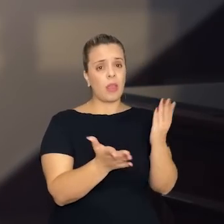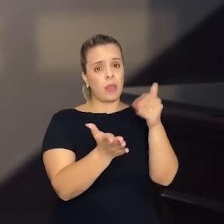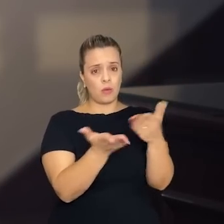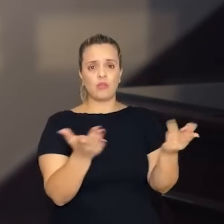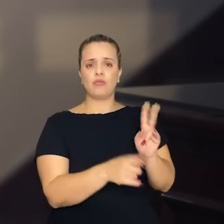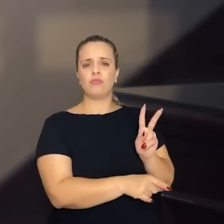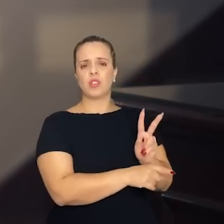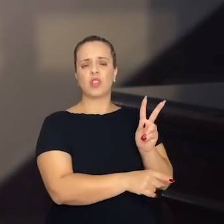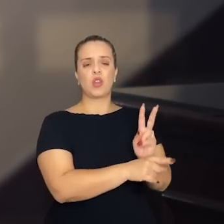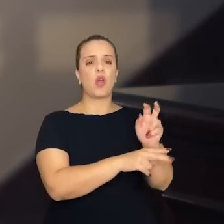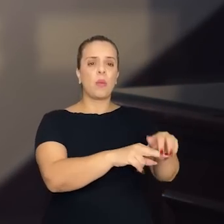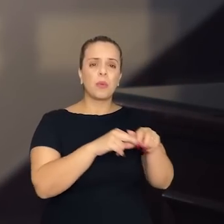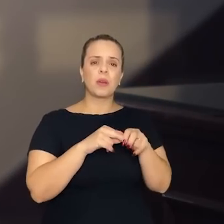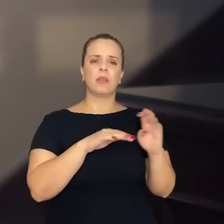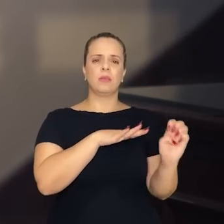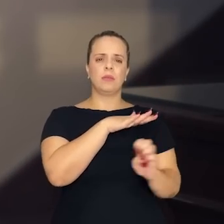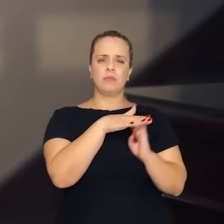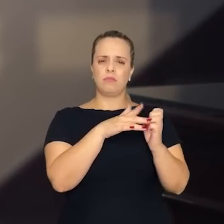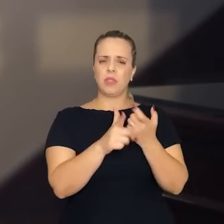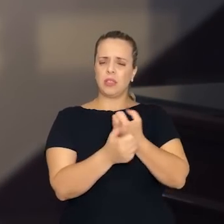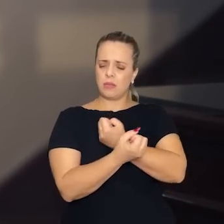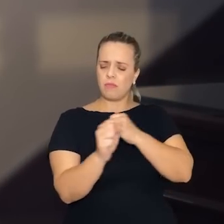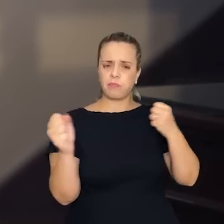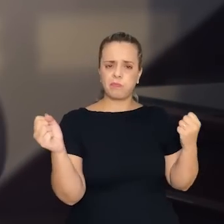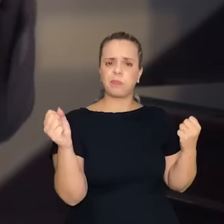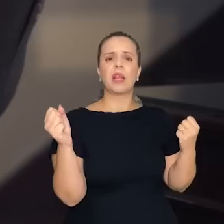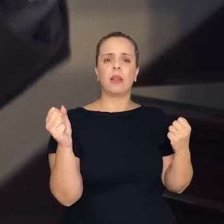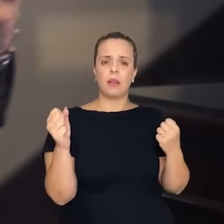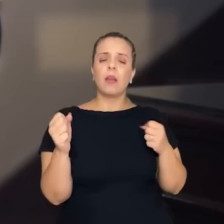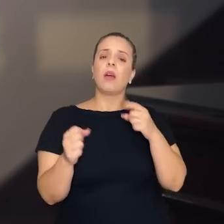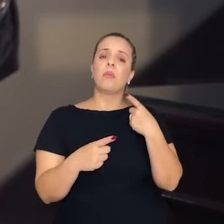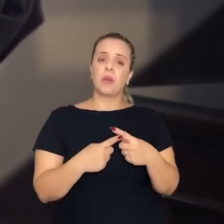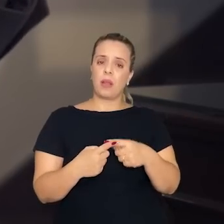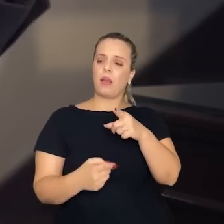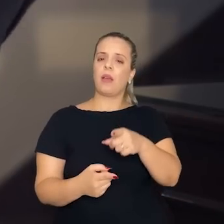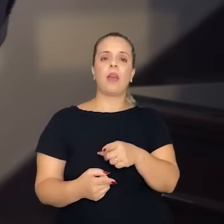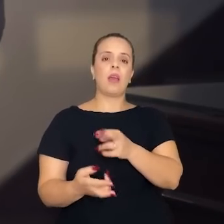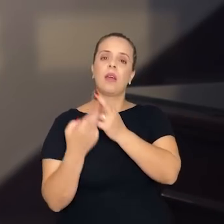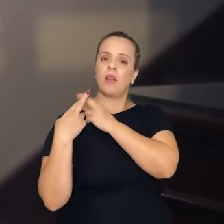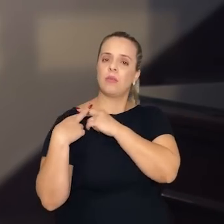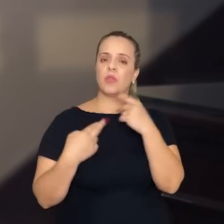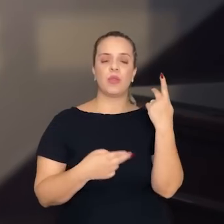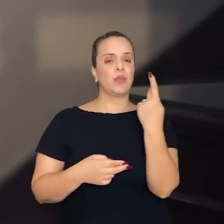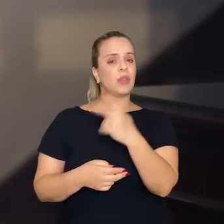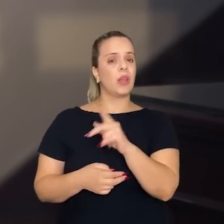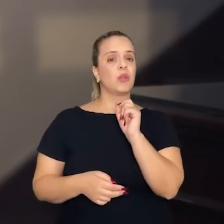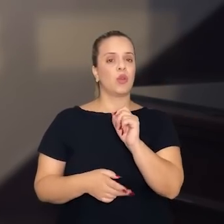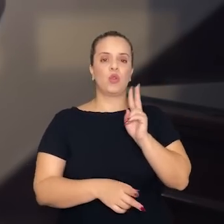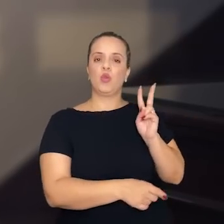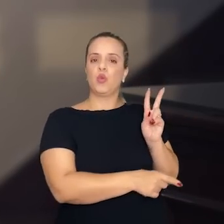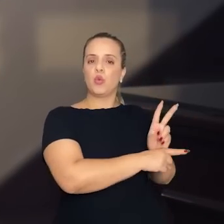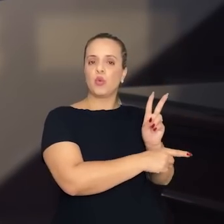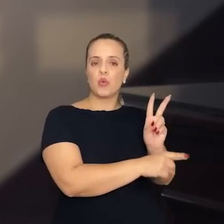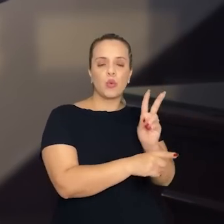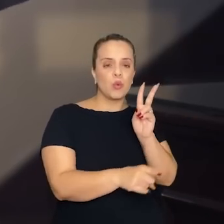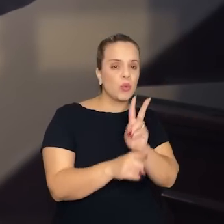As grandes corporações, né? Elas são obrigadas a preservar